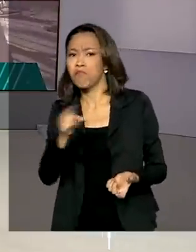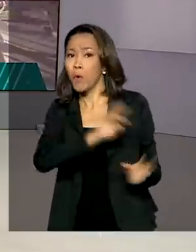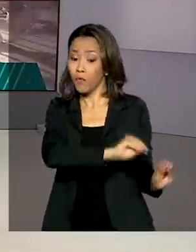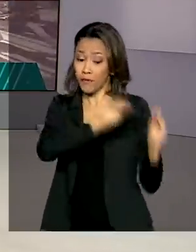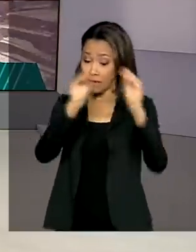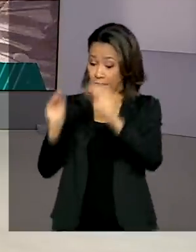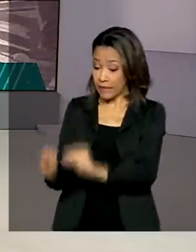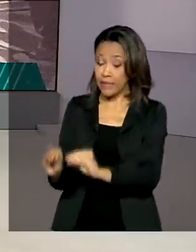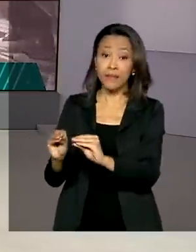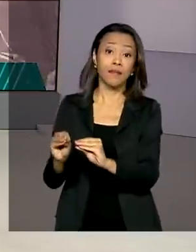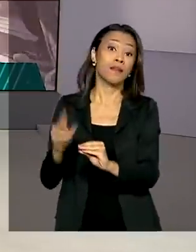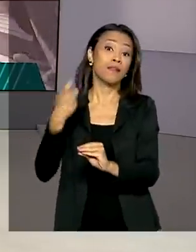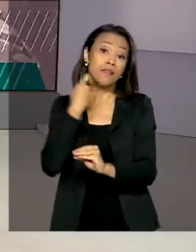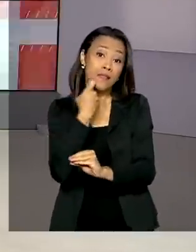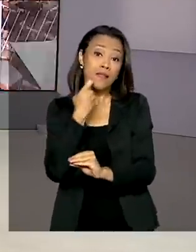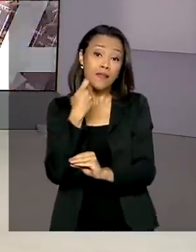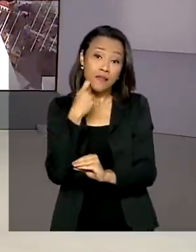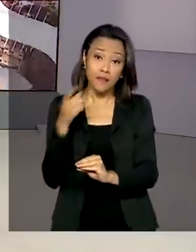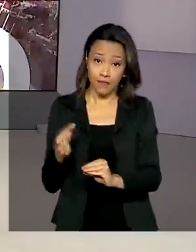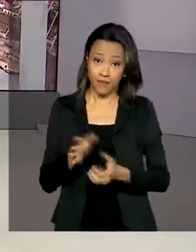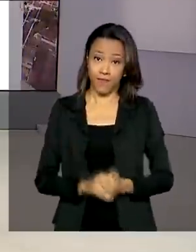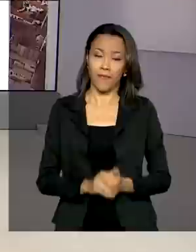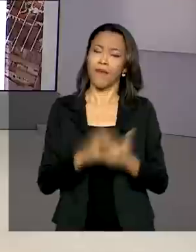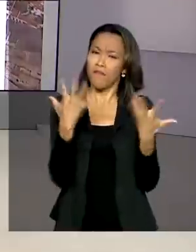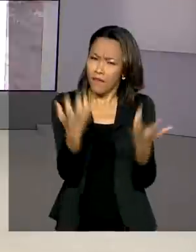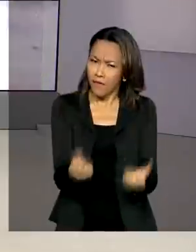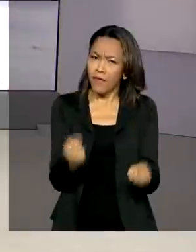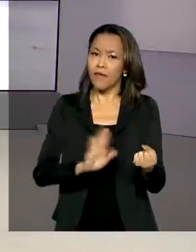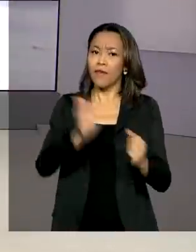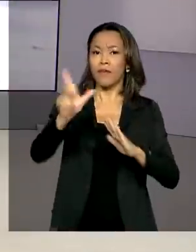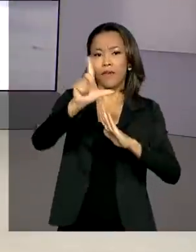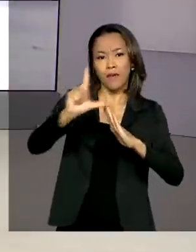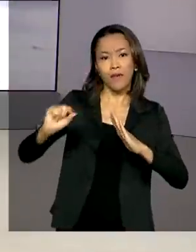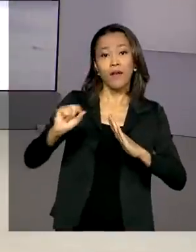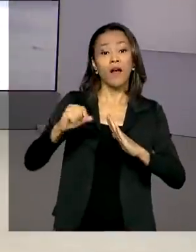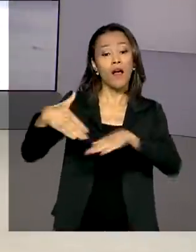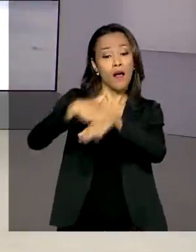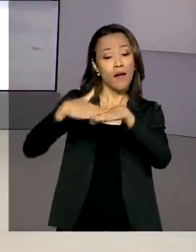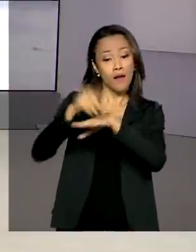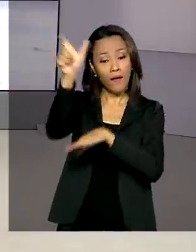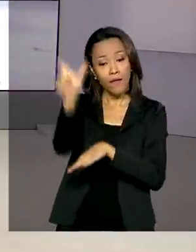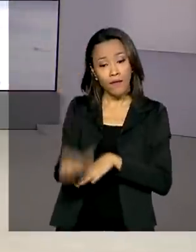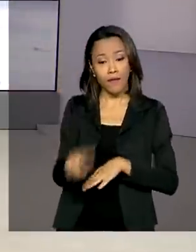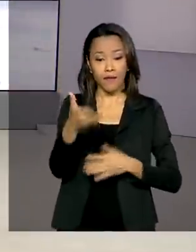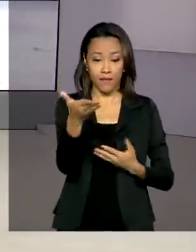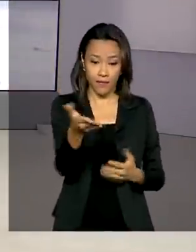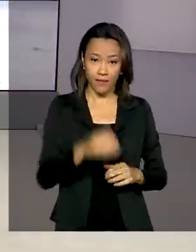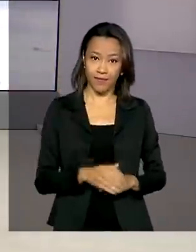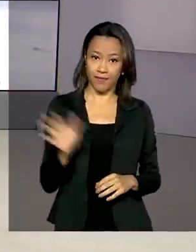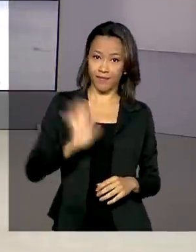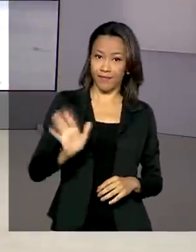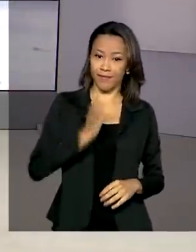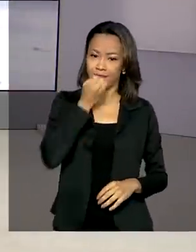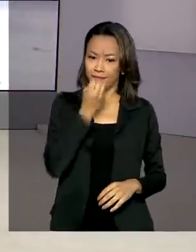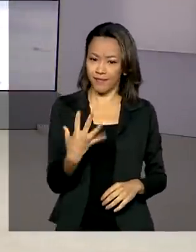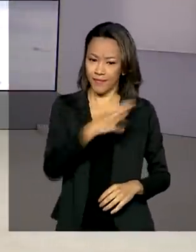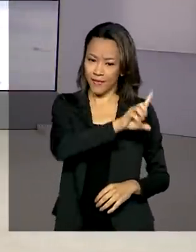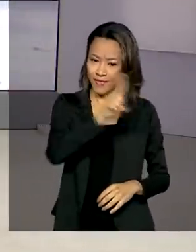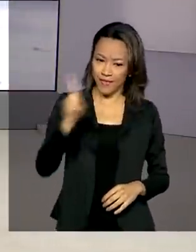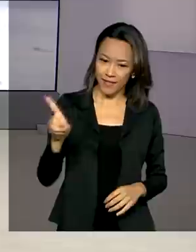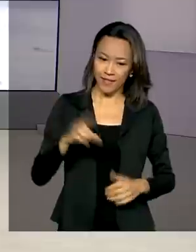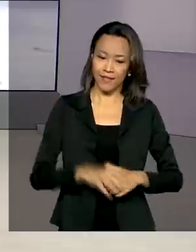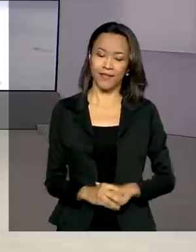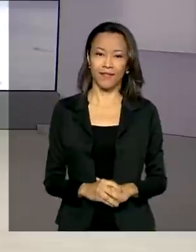para sexta-feira. Vamos até o Palácio do Planalto conversar com a repórter Selma Dias. Olá, Selma, bom dia para você!